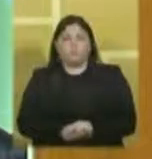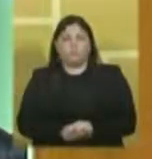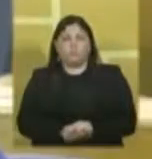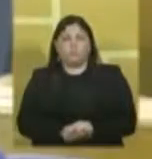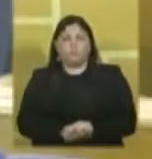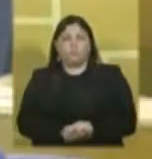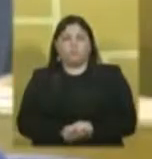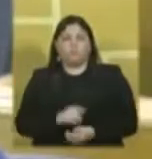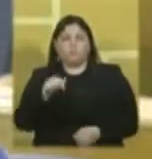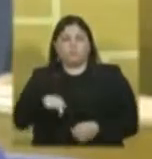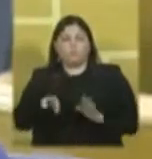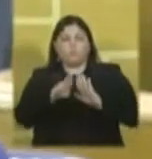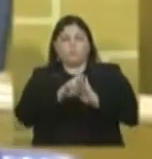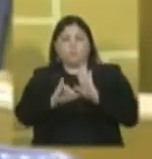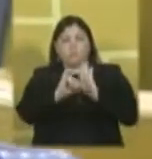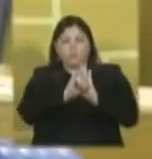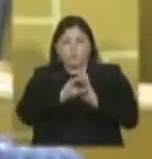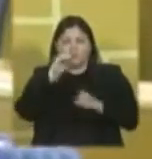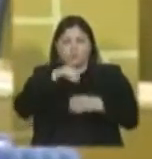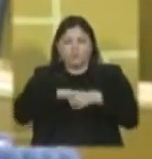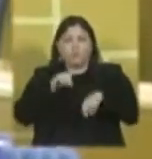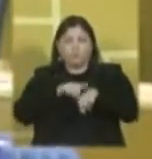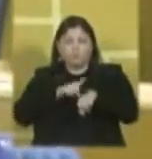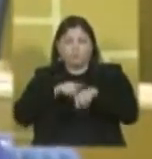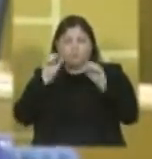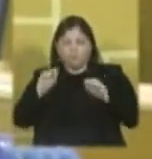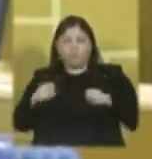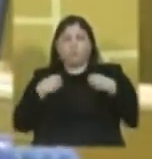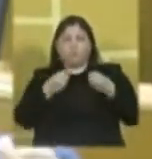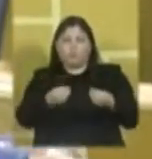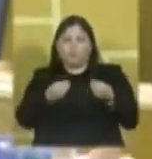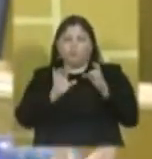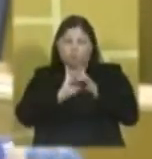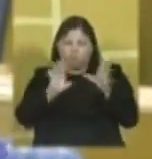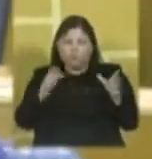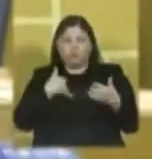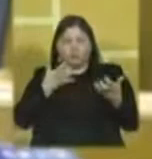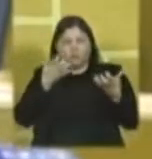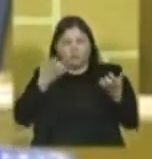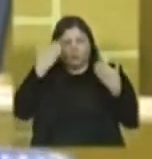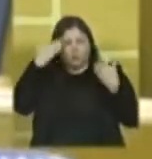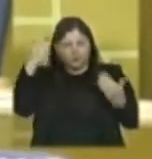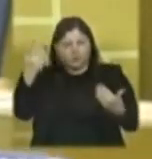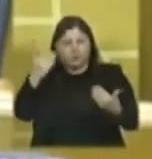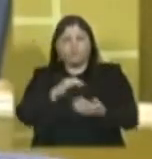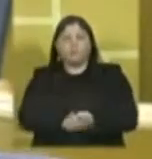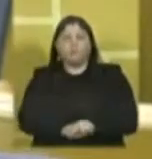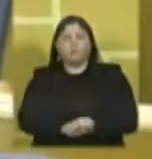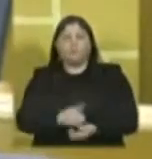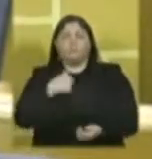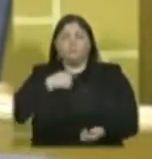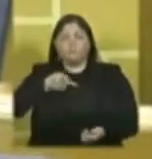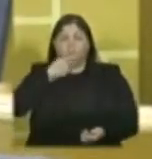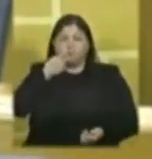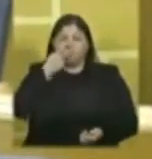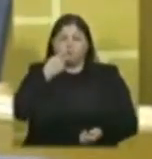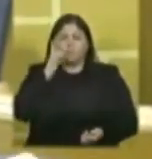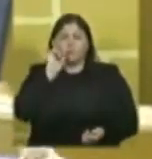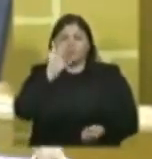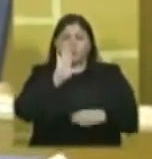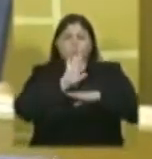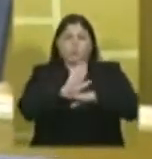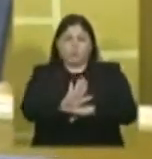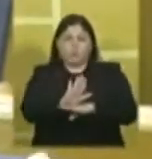...dia aqui no regimento interno, dentro do tempo de cinco minutos, o vereador dá a parte para quem quiser. Então, quero te agradecer a parte de V. Exª e dizer, só para